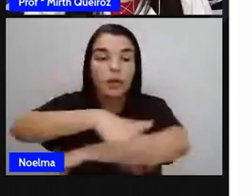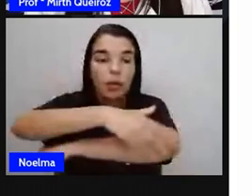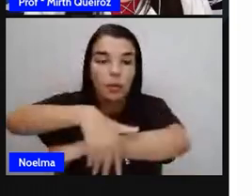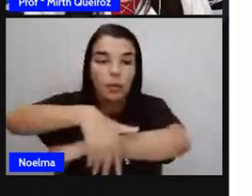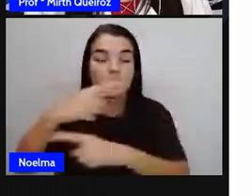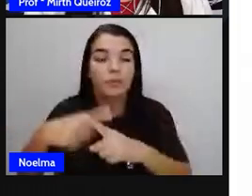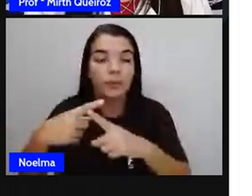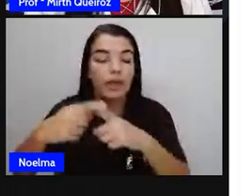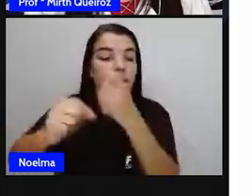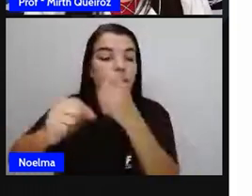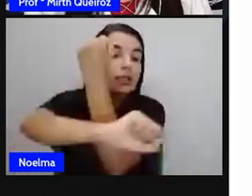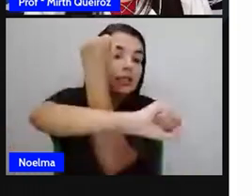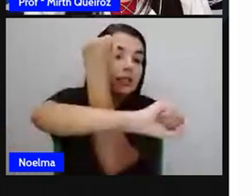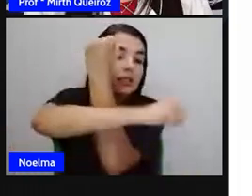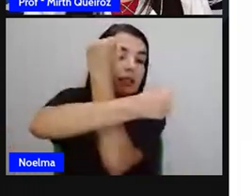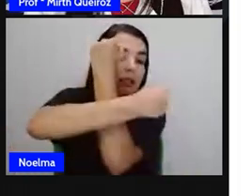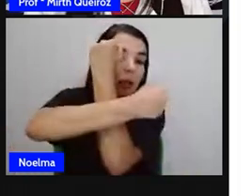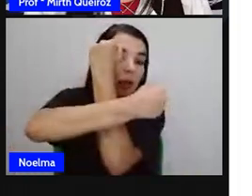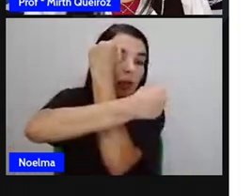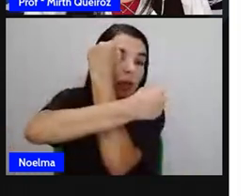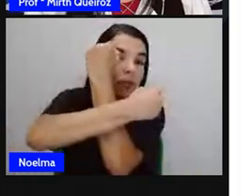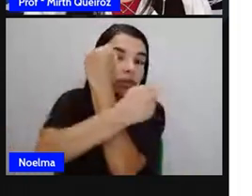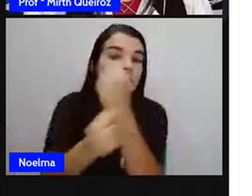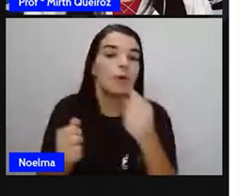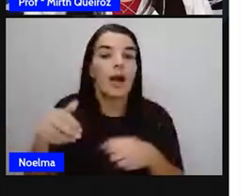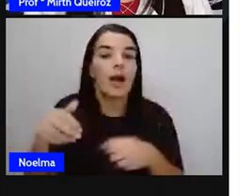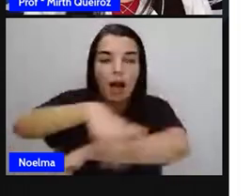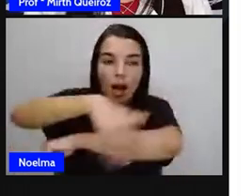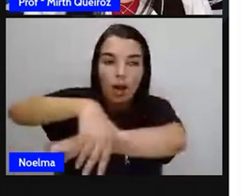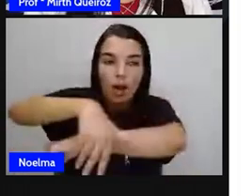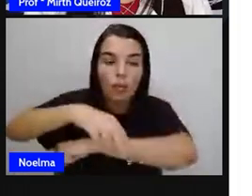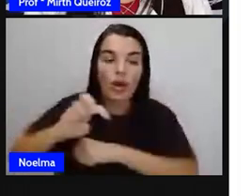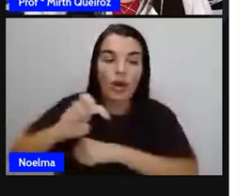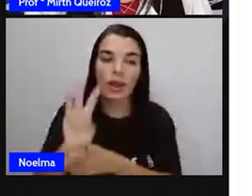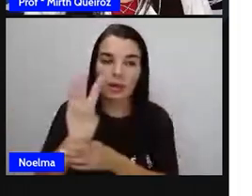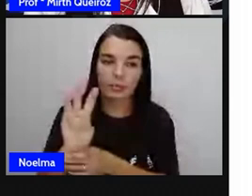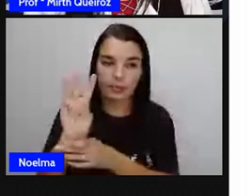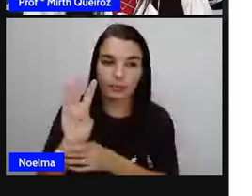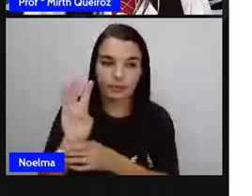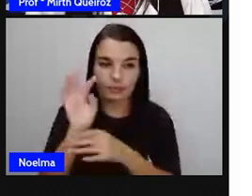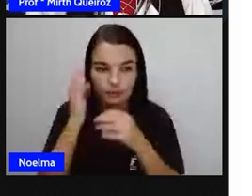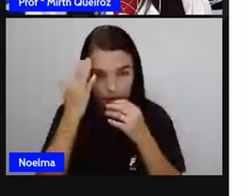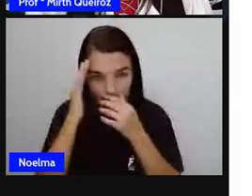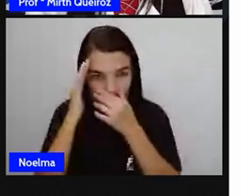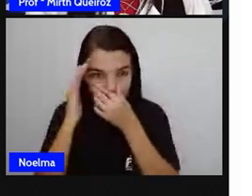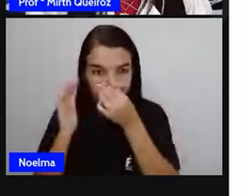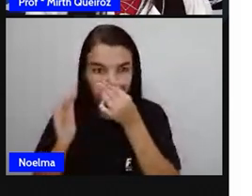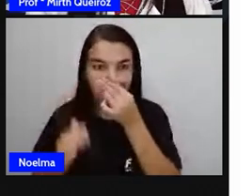cruzam ali. Então, X e Y são perpendiculares à rua W, certo?